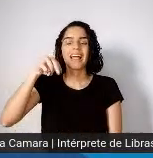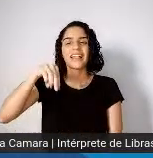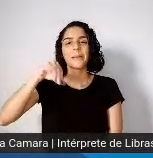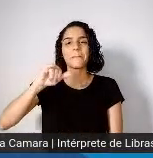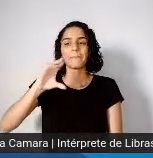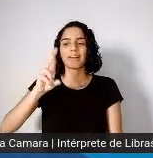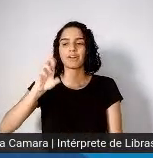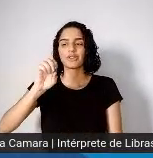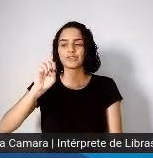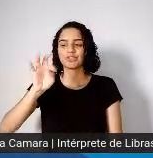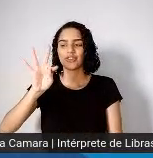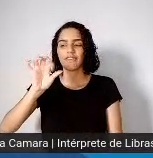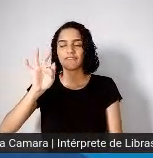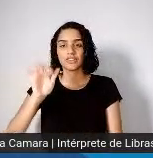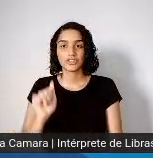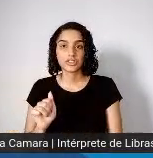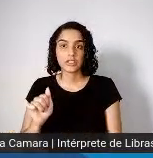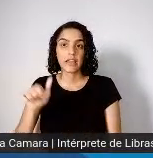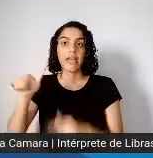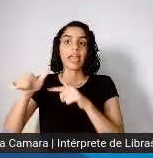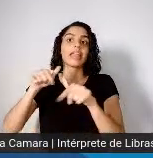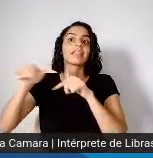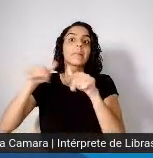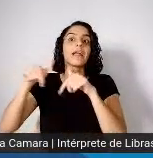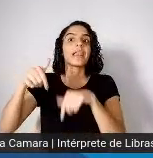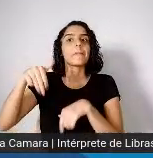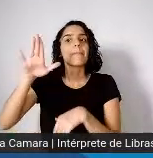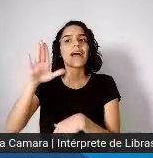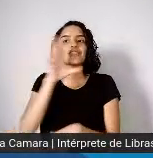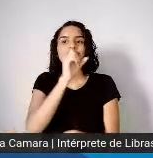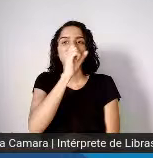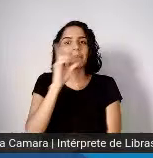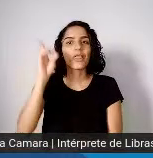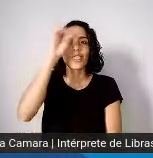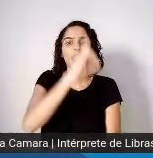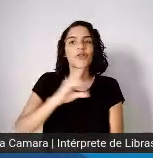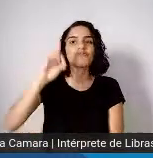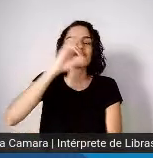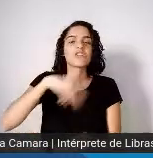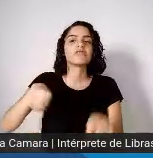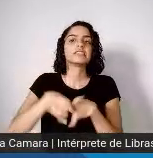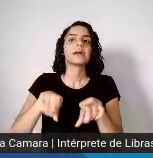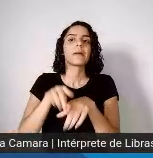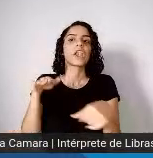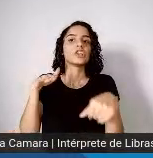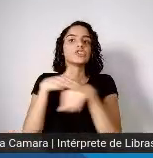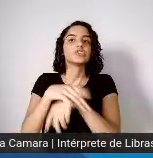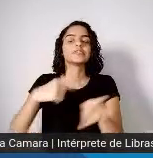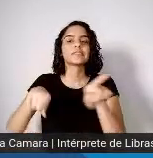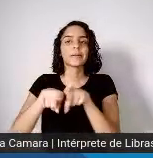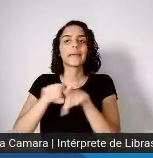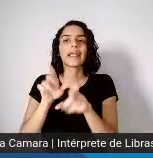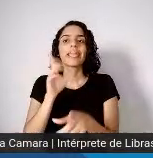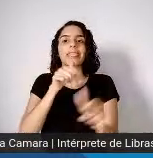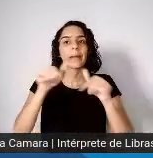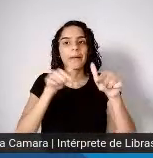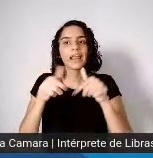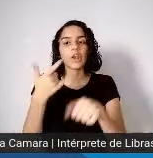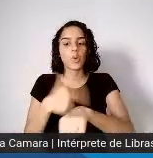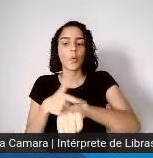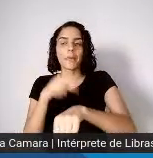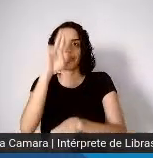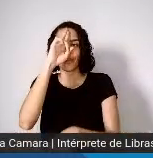noite, na hora do almoço e nos finais de semana. O aumento da jornada que se deu em muitos lugares, nós, na universidade,